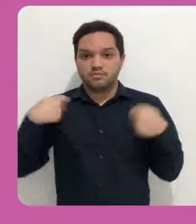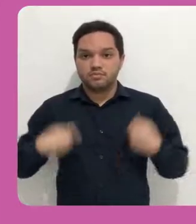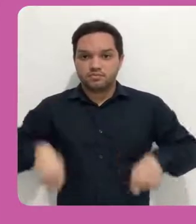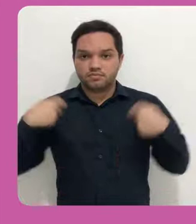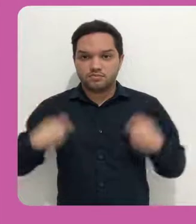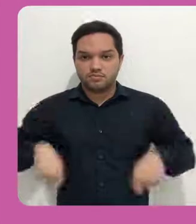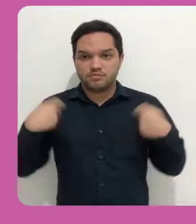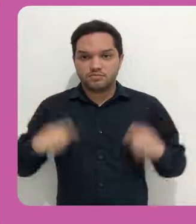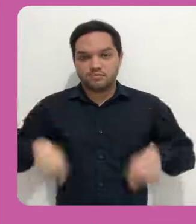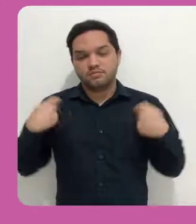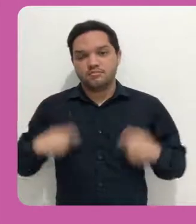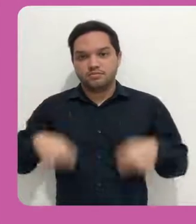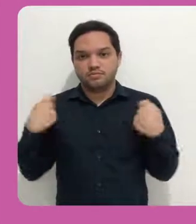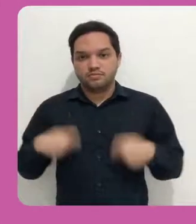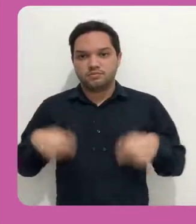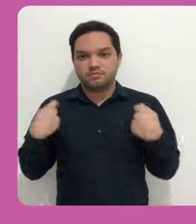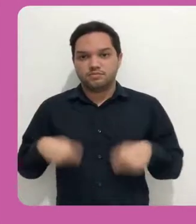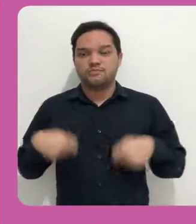arquivos dentro do nosso curso.